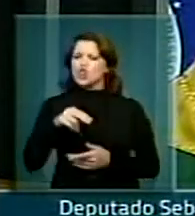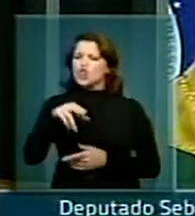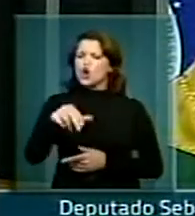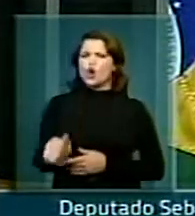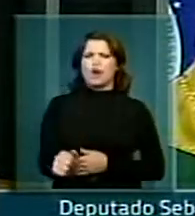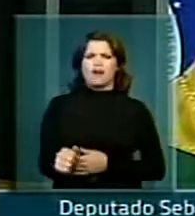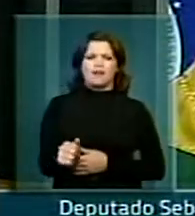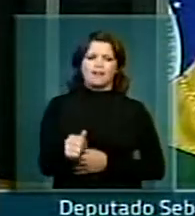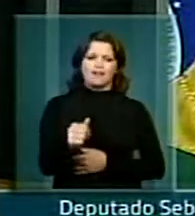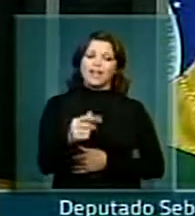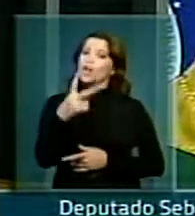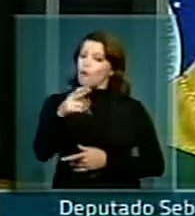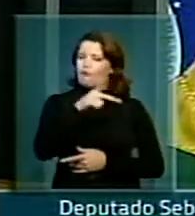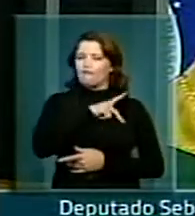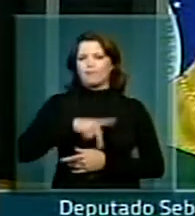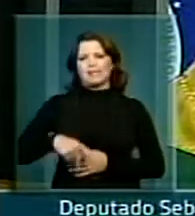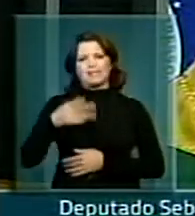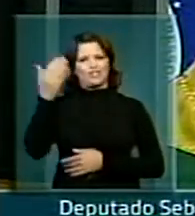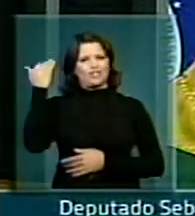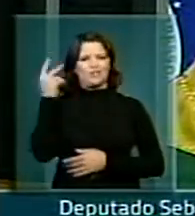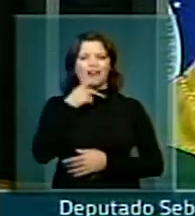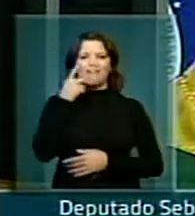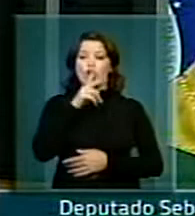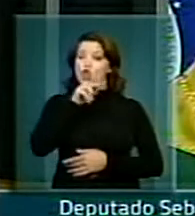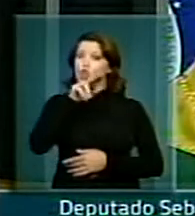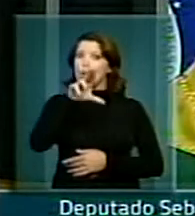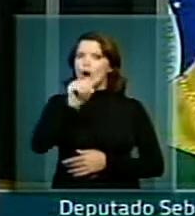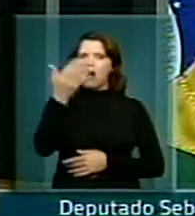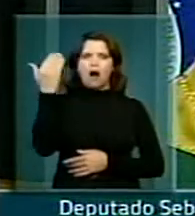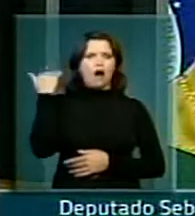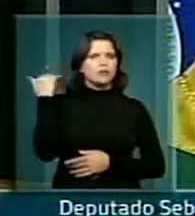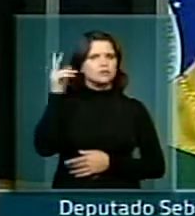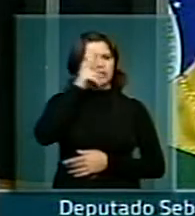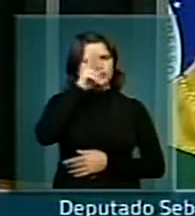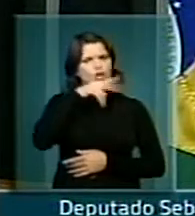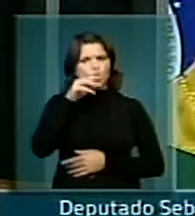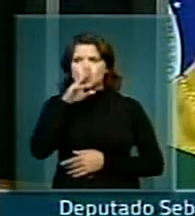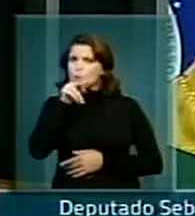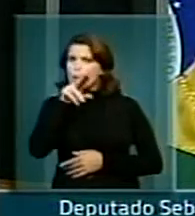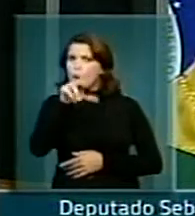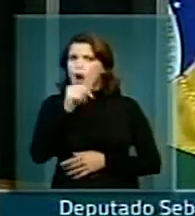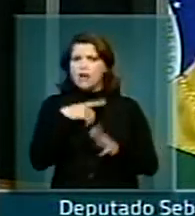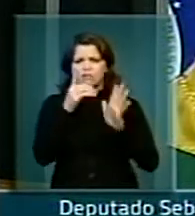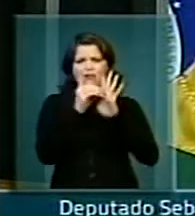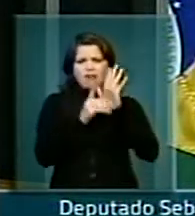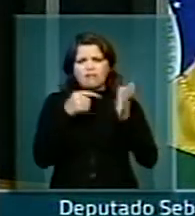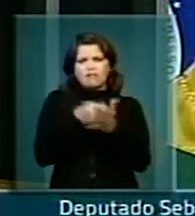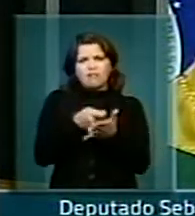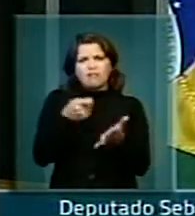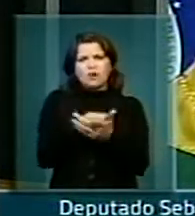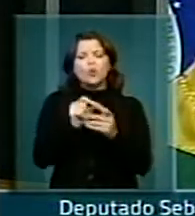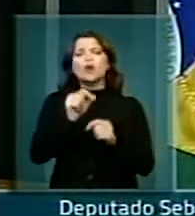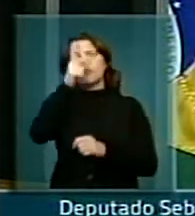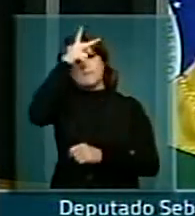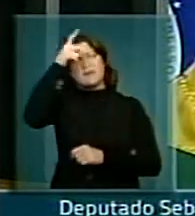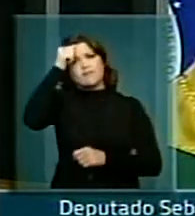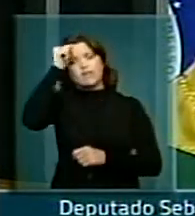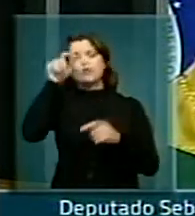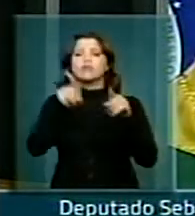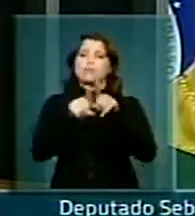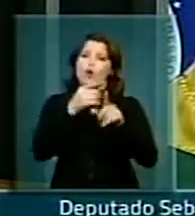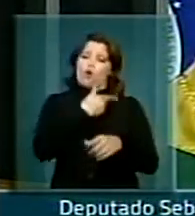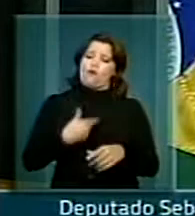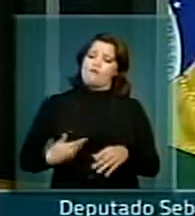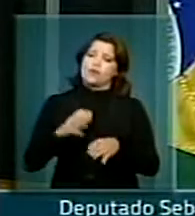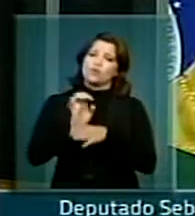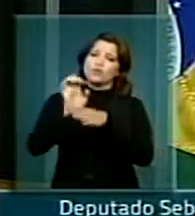como dizia o presidente Lula na história deste país, nunca antes teve um decreto que exigisse das prefeituras e dos governos